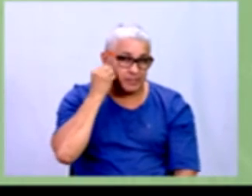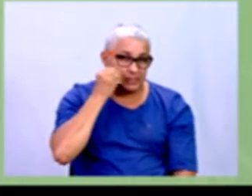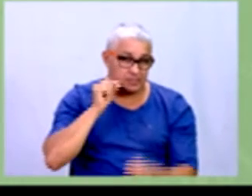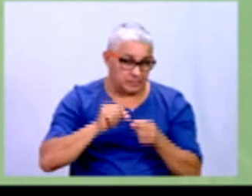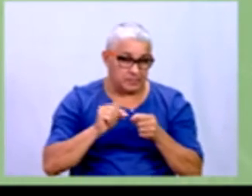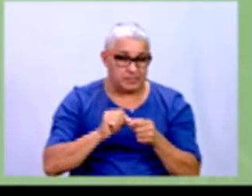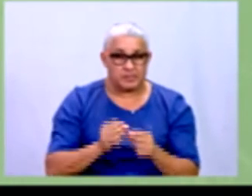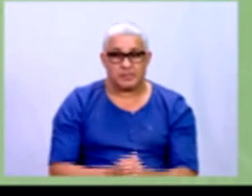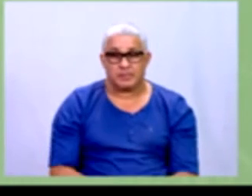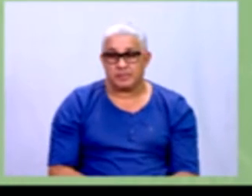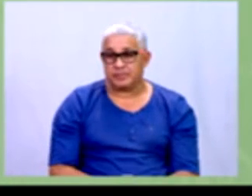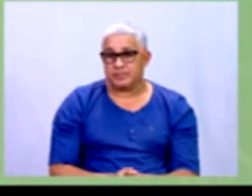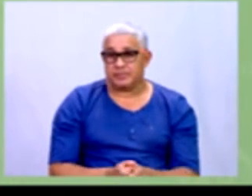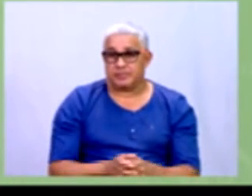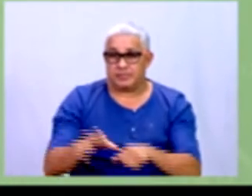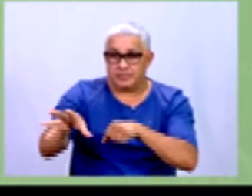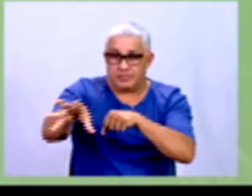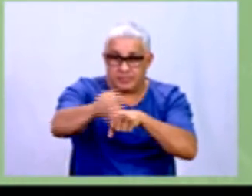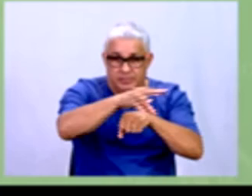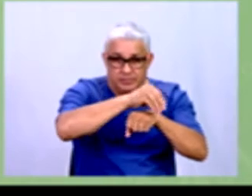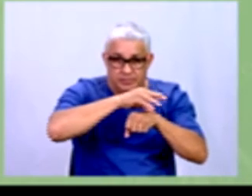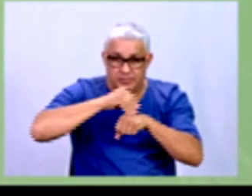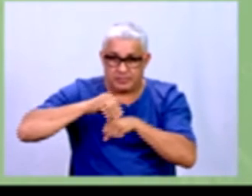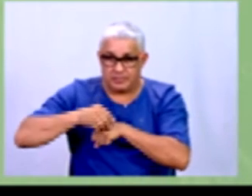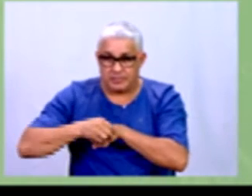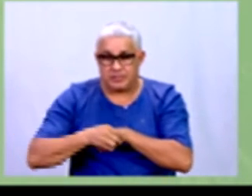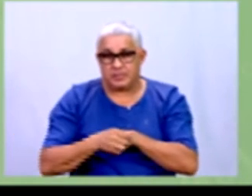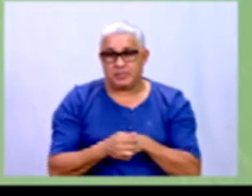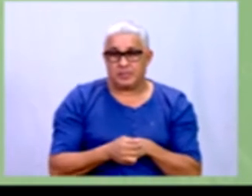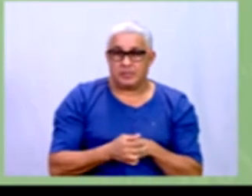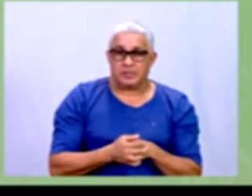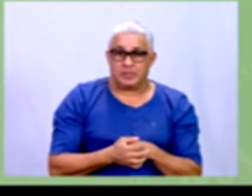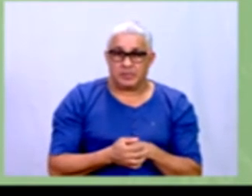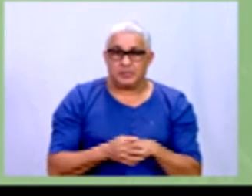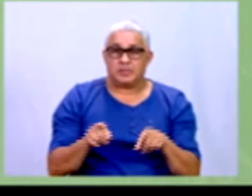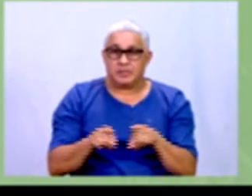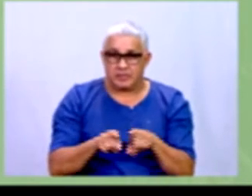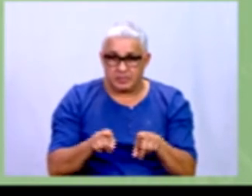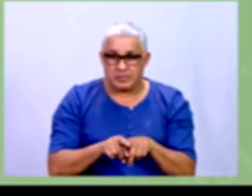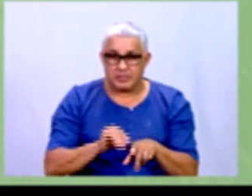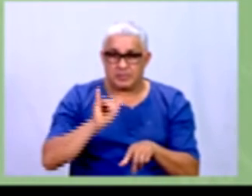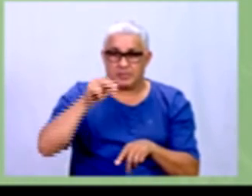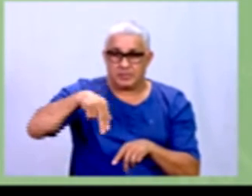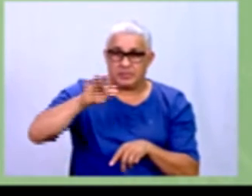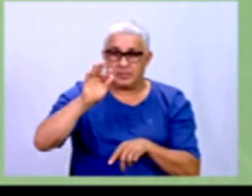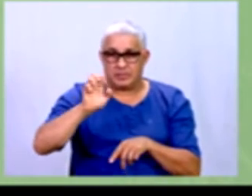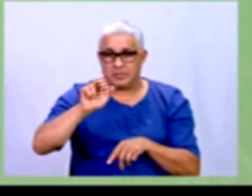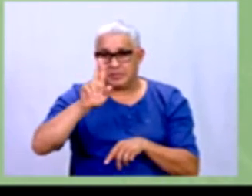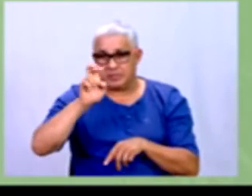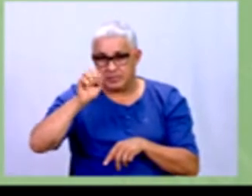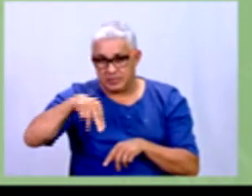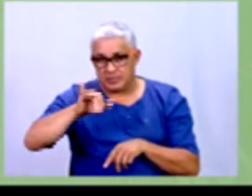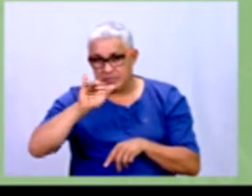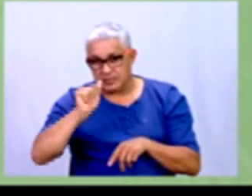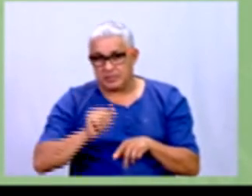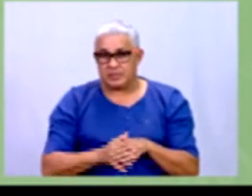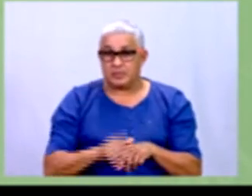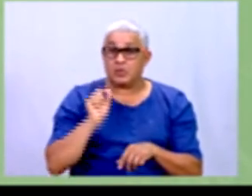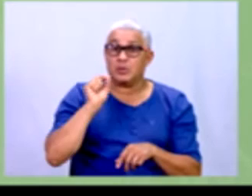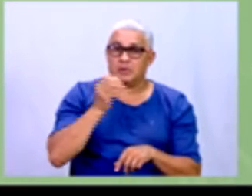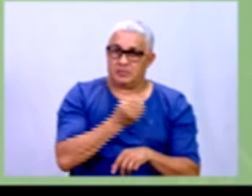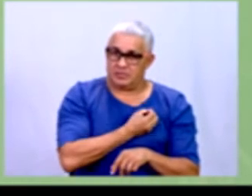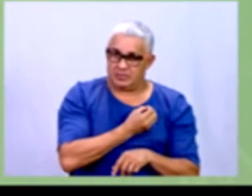realizado, a coleta qualificada dos dados, a inferência, a inferência são as nossas